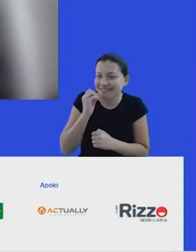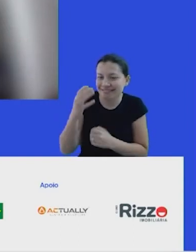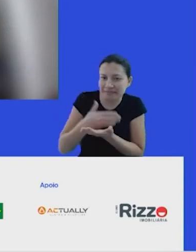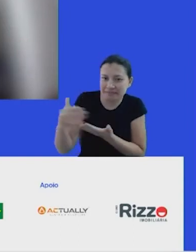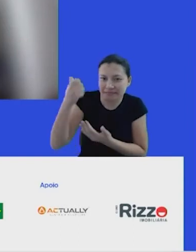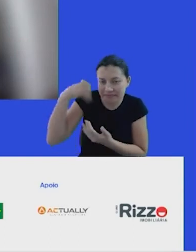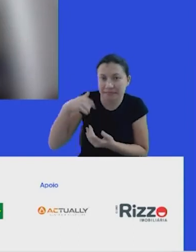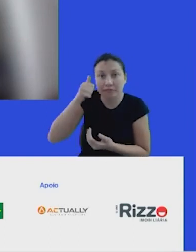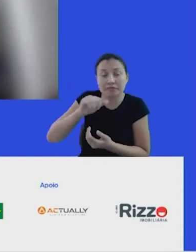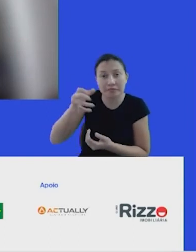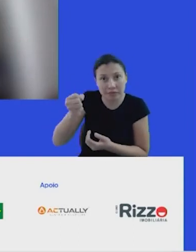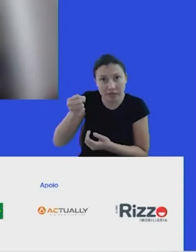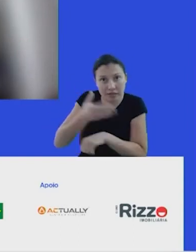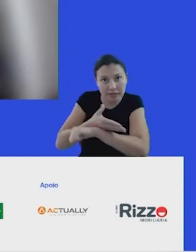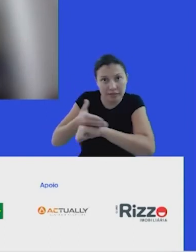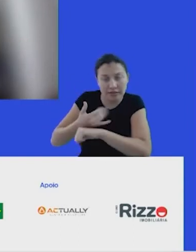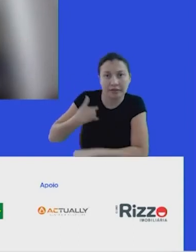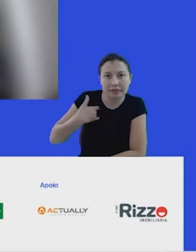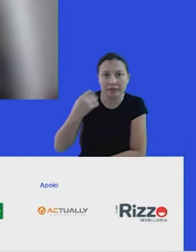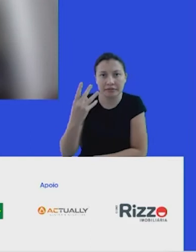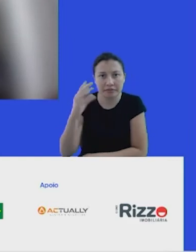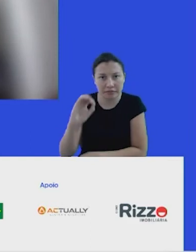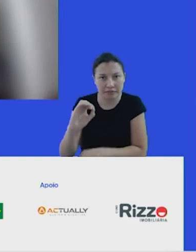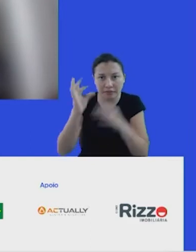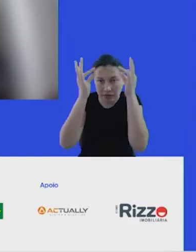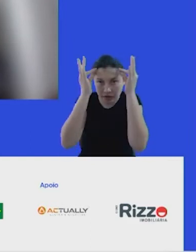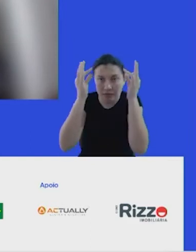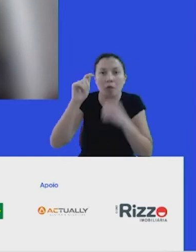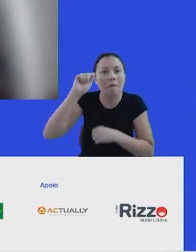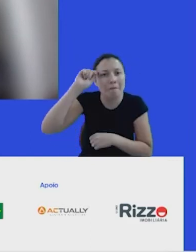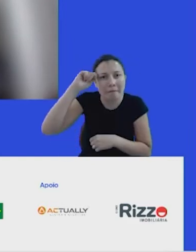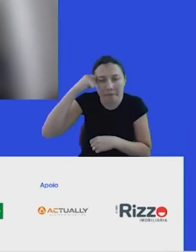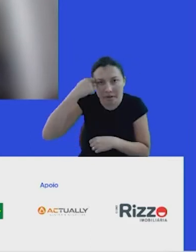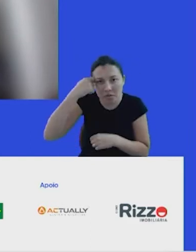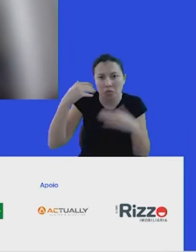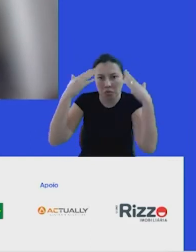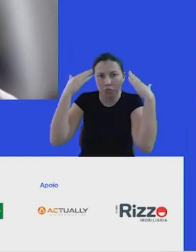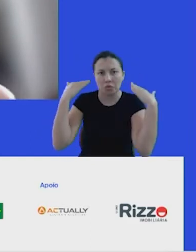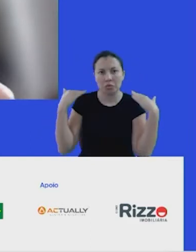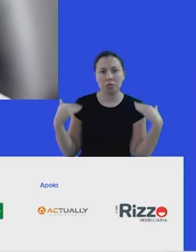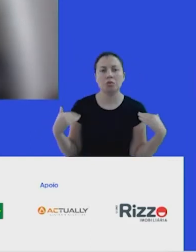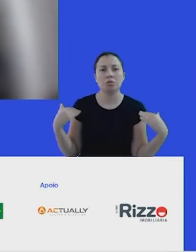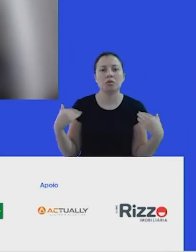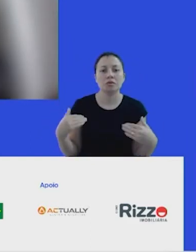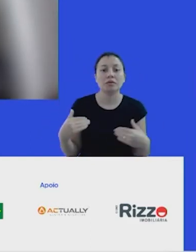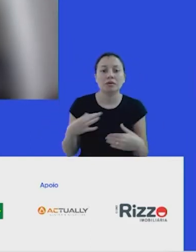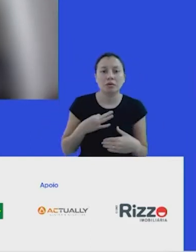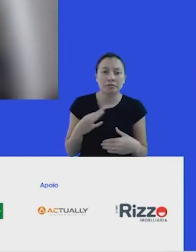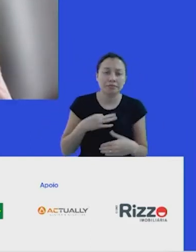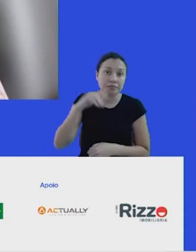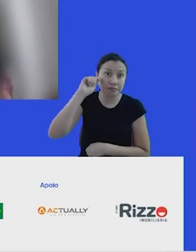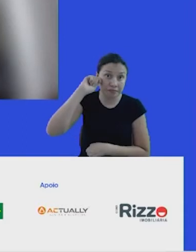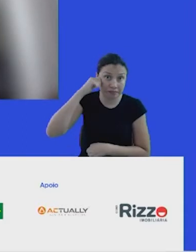uma mulher branca, de 40 anos, tenho cabelos pretos na altura do ombro, estou com uma blusa preta,